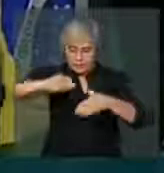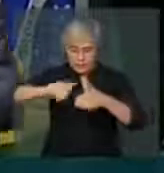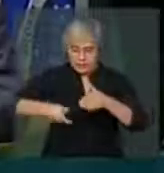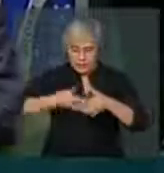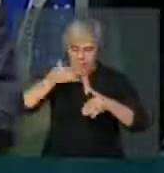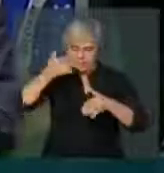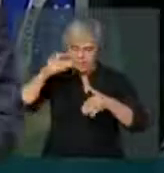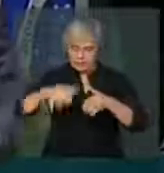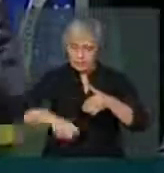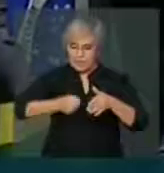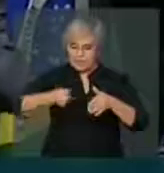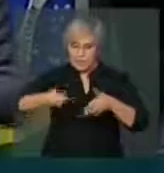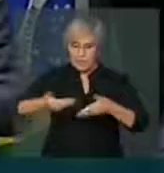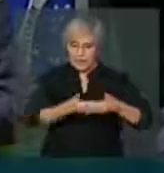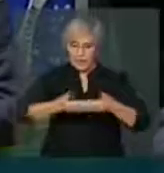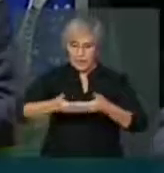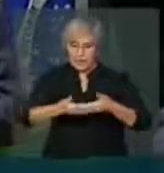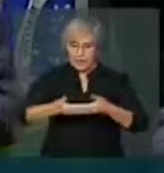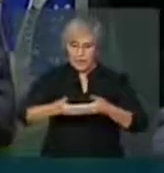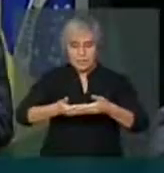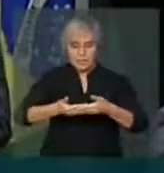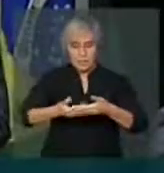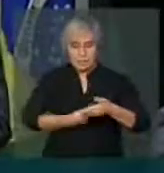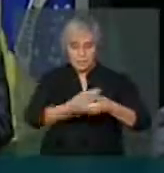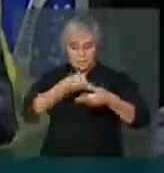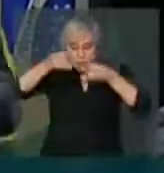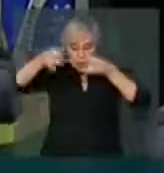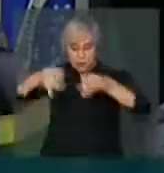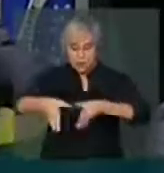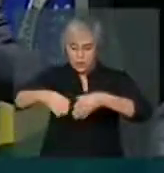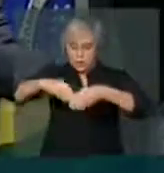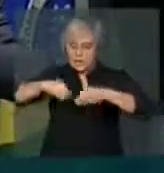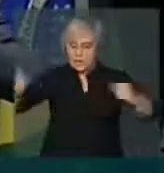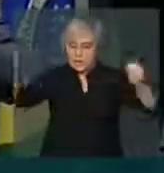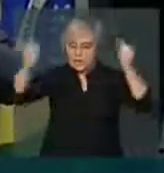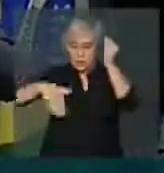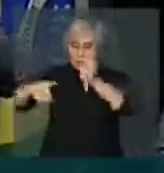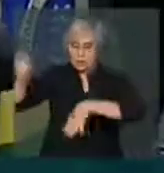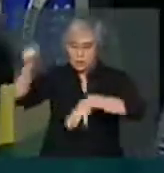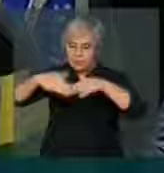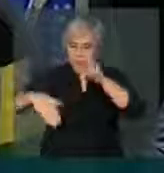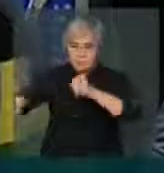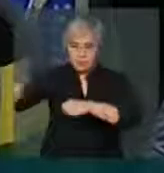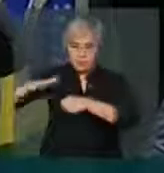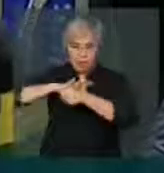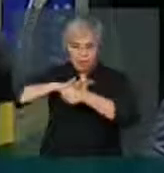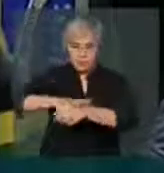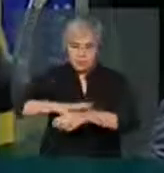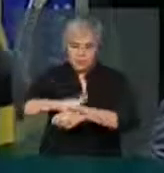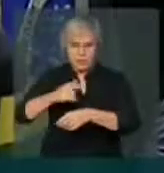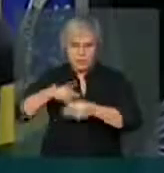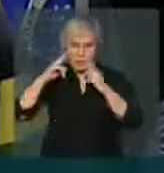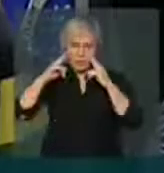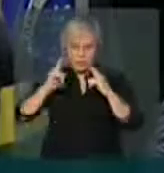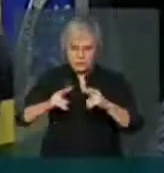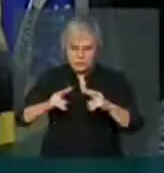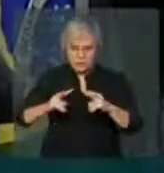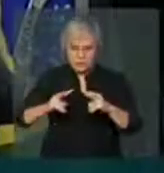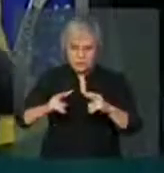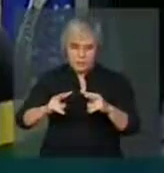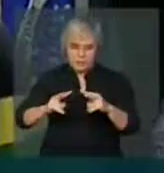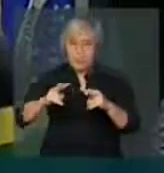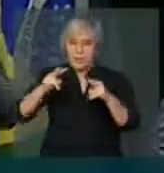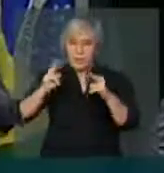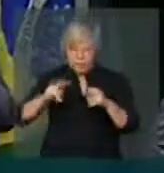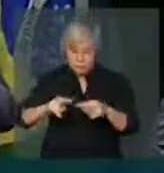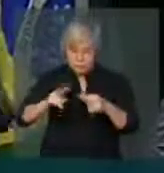jogam a criança lá e jogam a terra por cima. Eu tenho imagens que você vê a terra mexendo para baixo e para